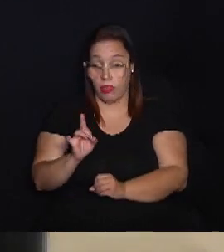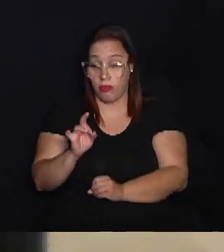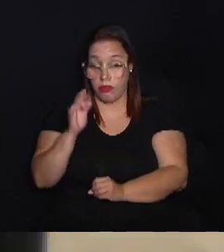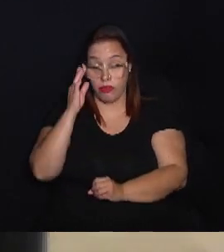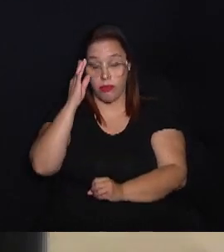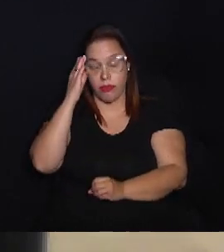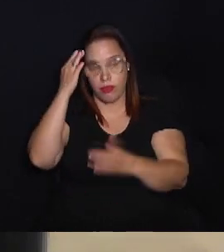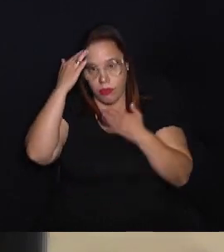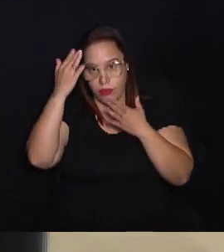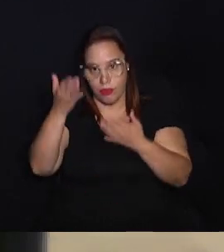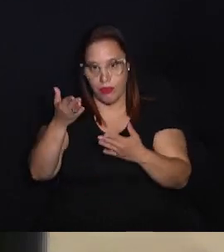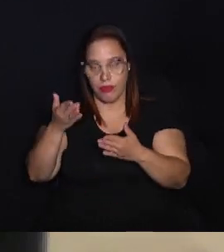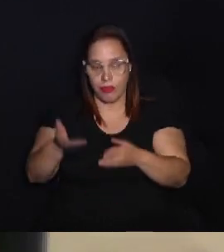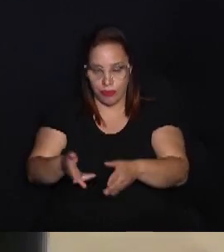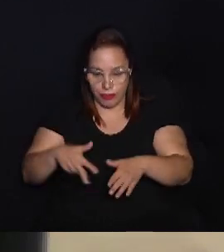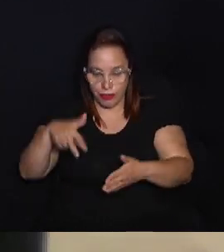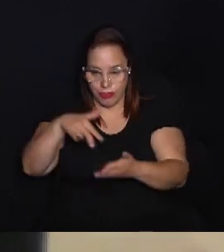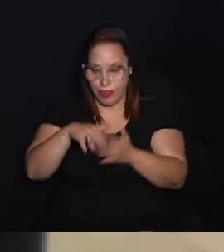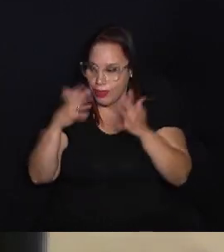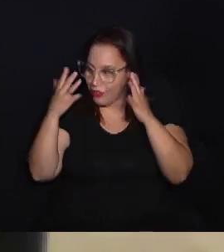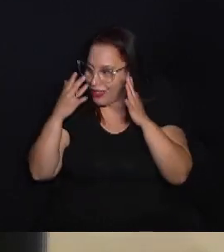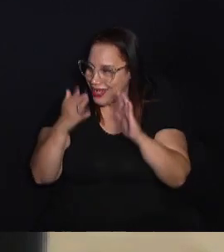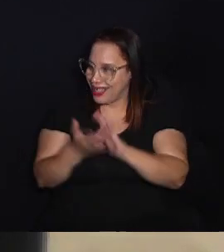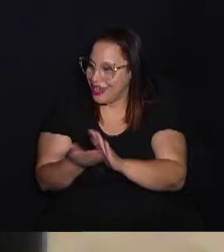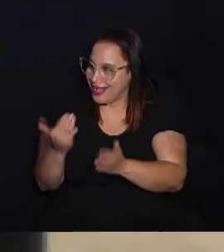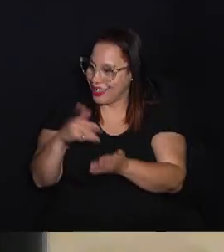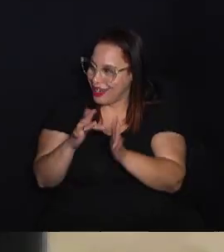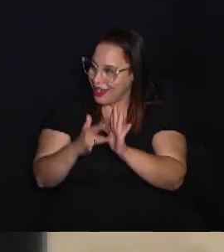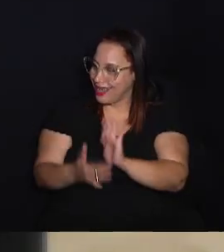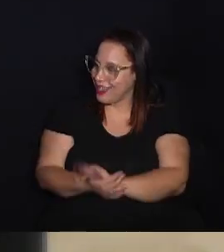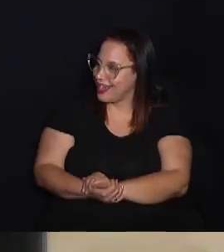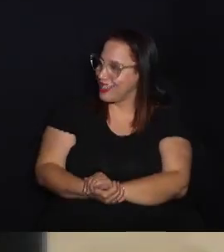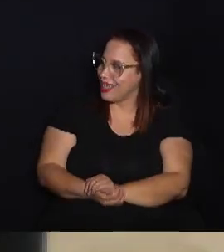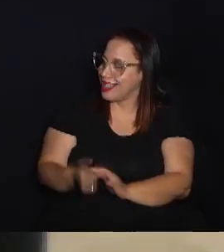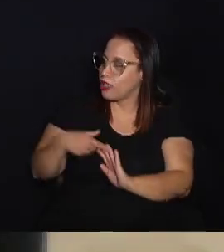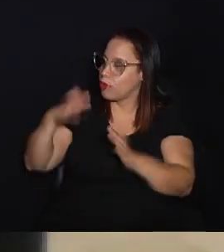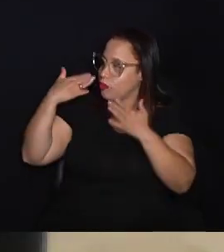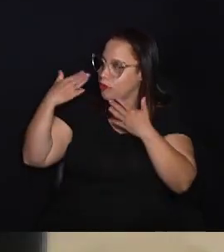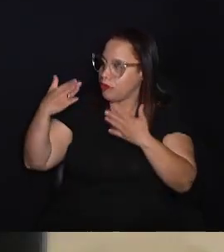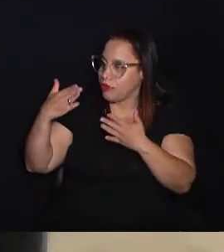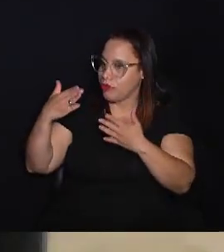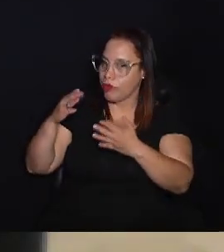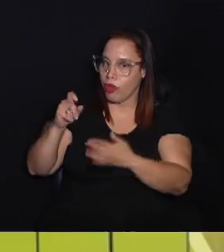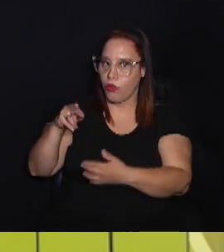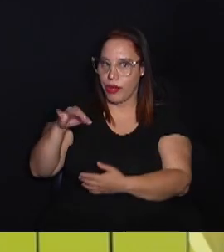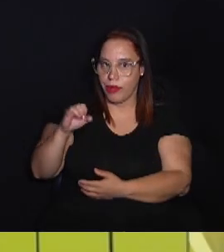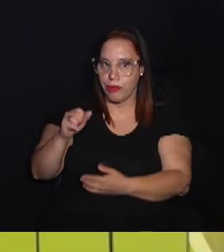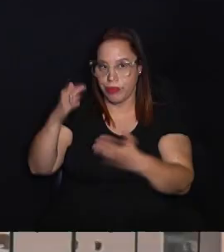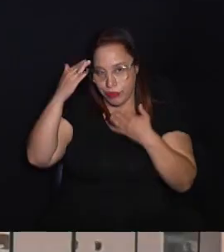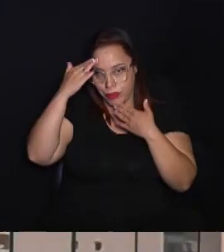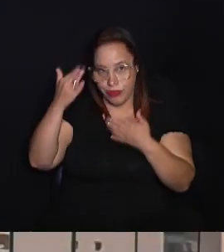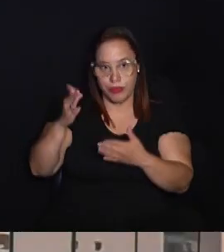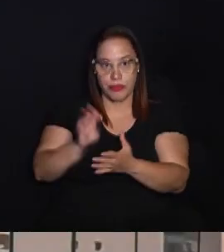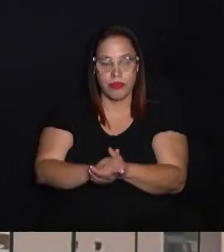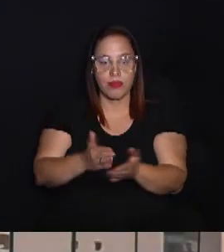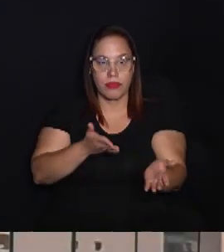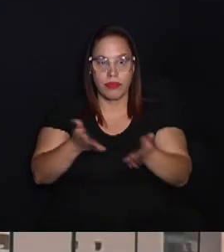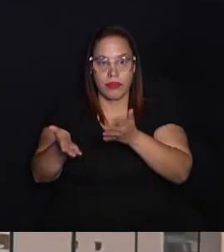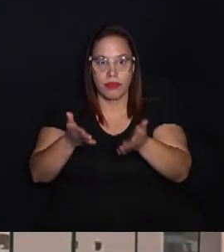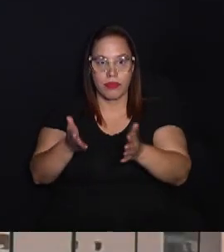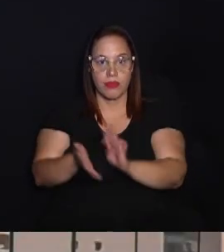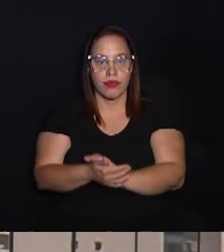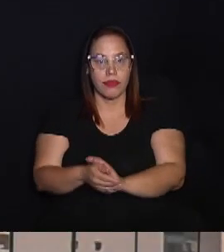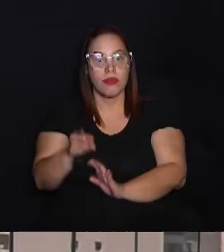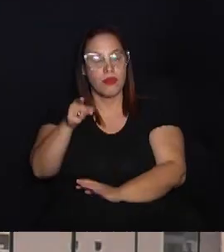nada por isso. Mais uma vez, obrigado pelo espaço aí. Parabéns por trazer esse tipo de pauta. Eu que agradeço então, Felipe, muito